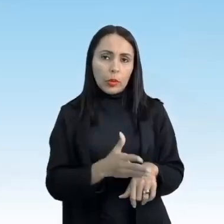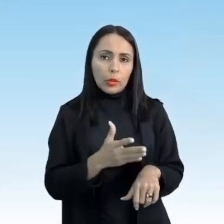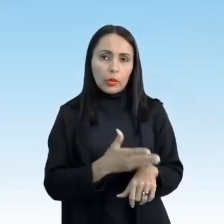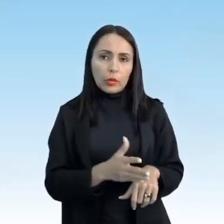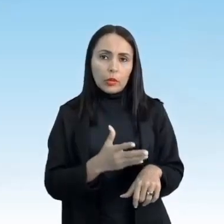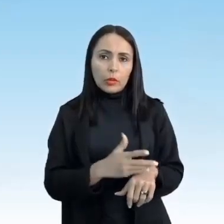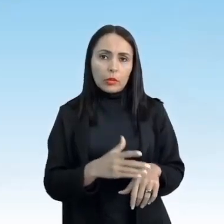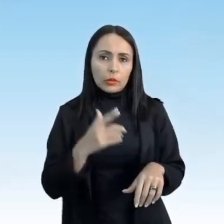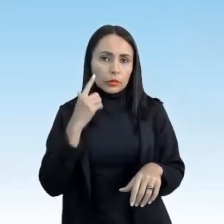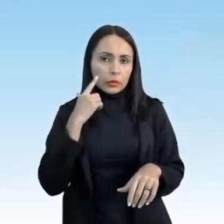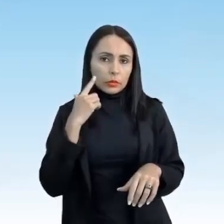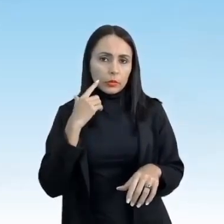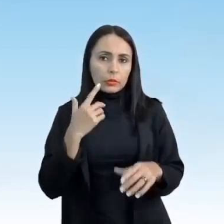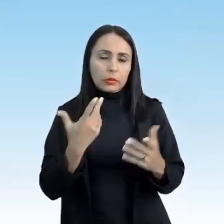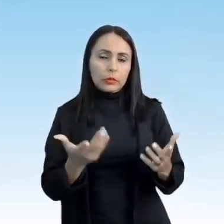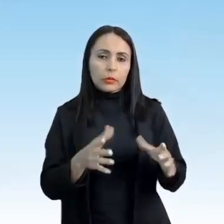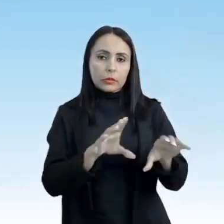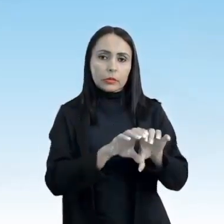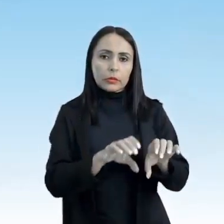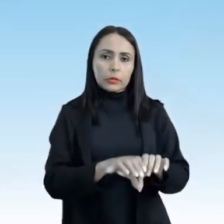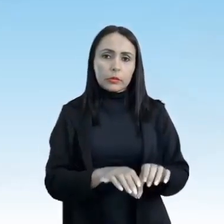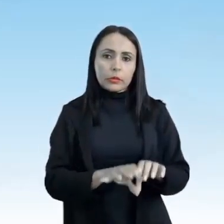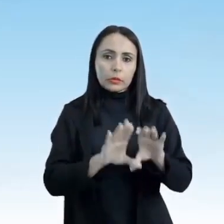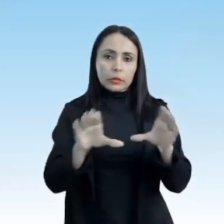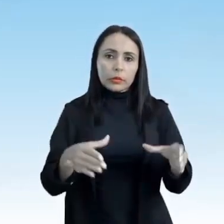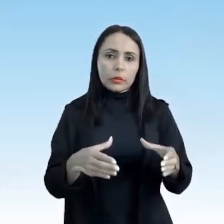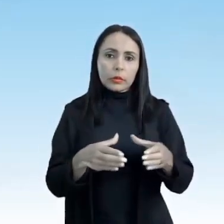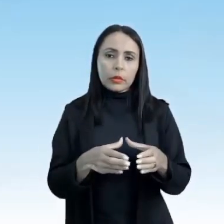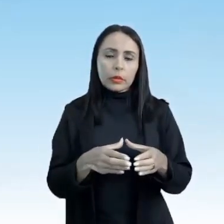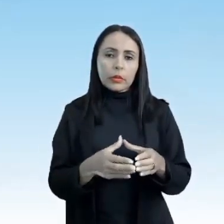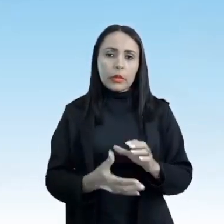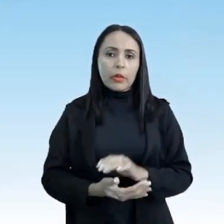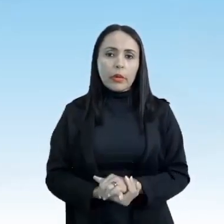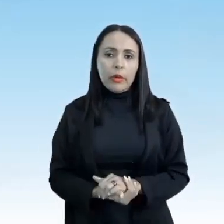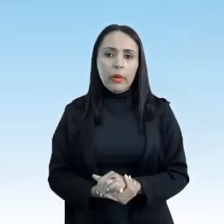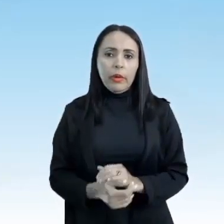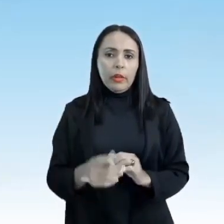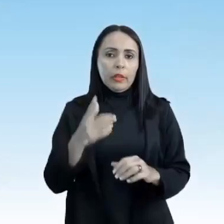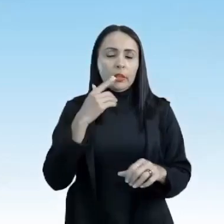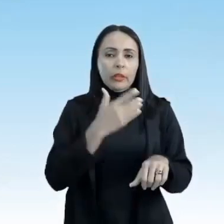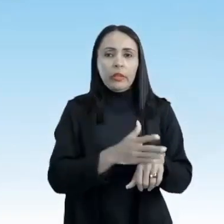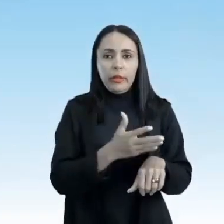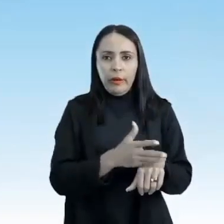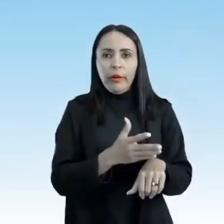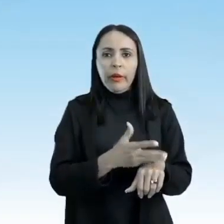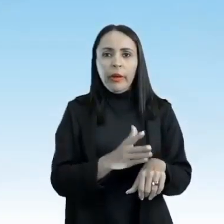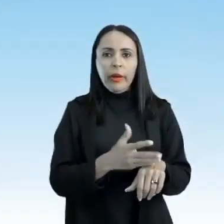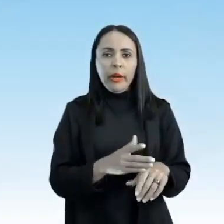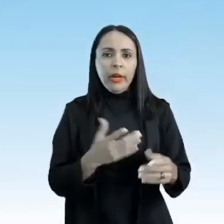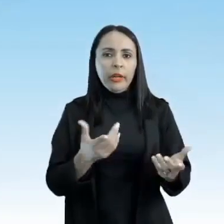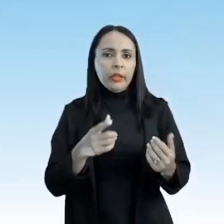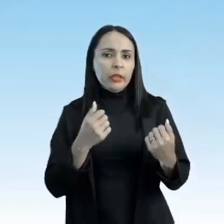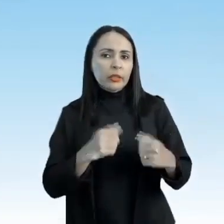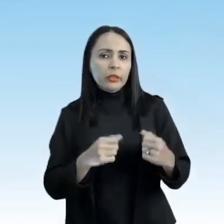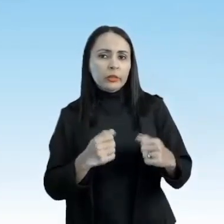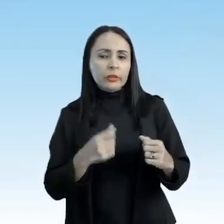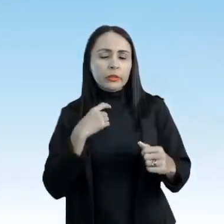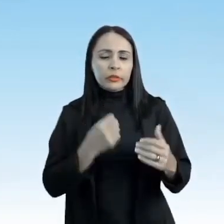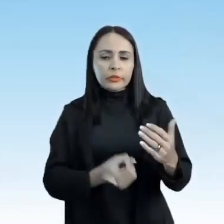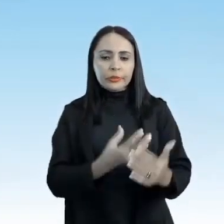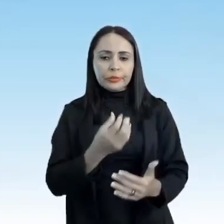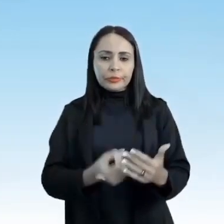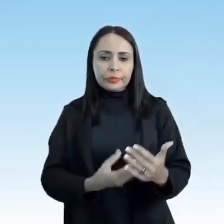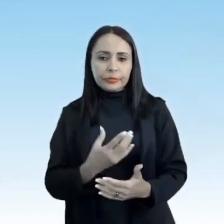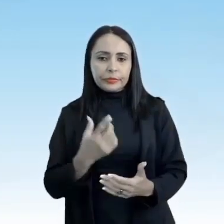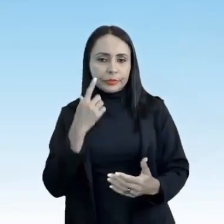arma para desestruturar a equipe adversária. Ou seja, se eu estou treinando uma equipe de futebol, eu tenho que criar minhas